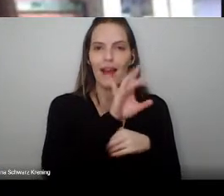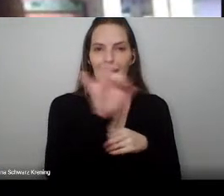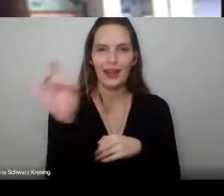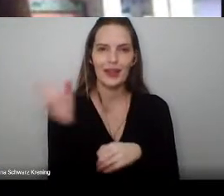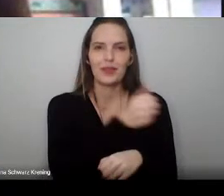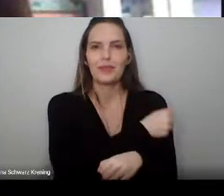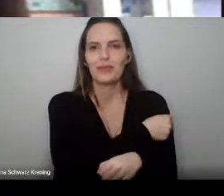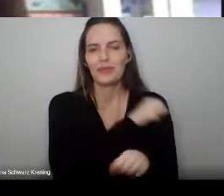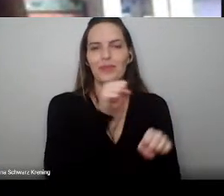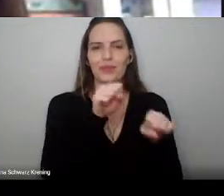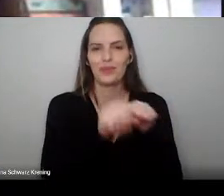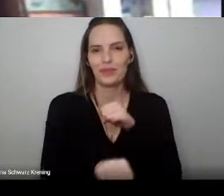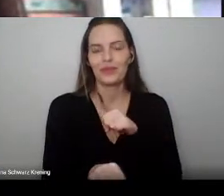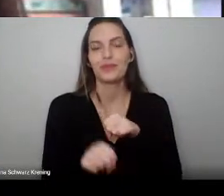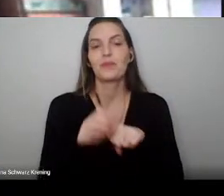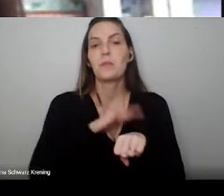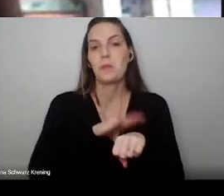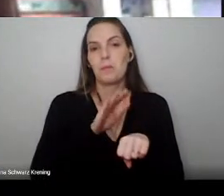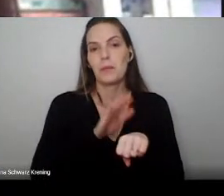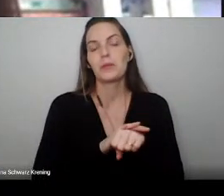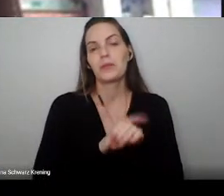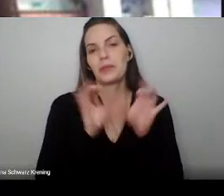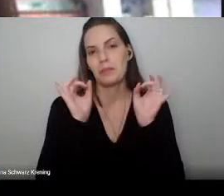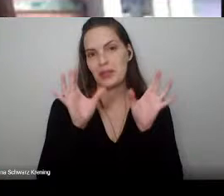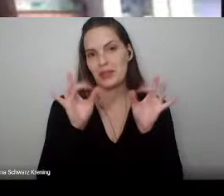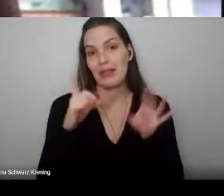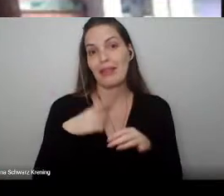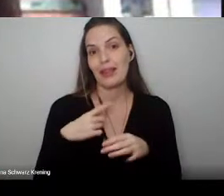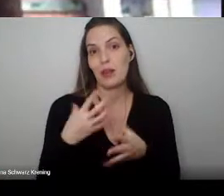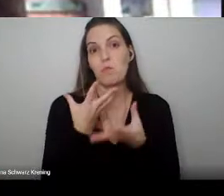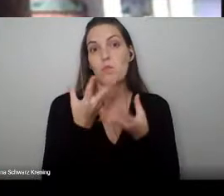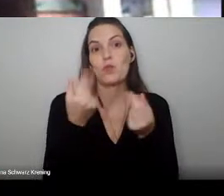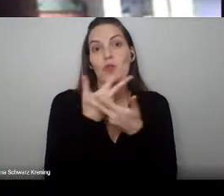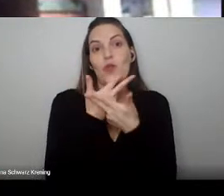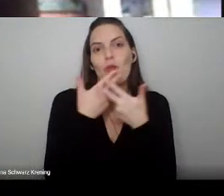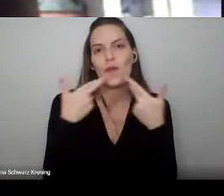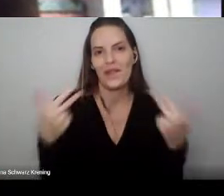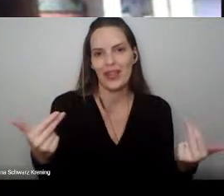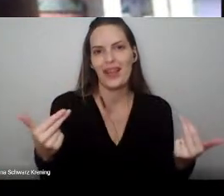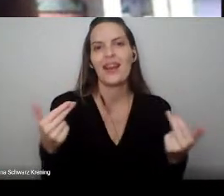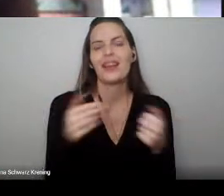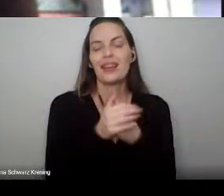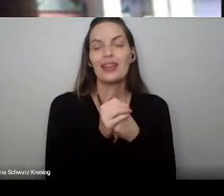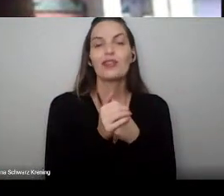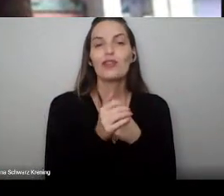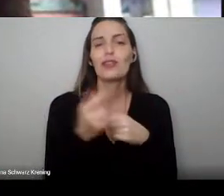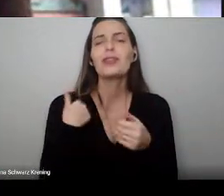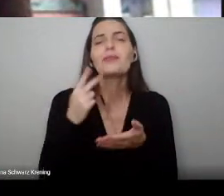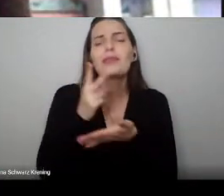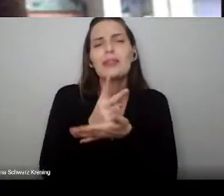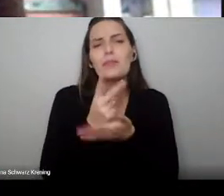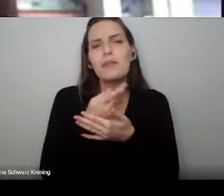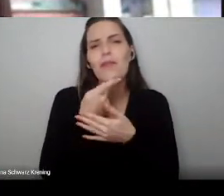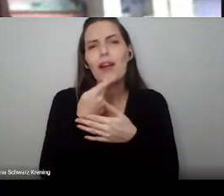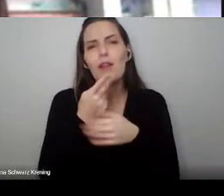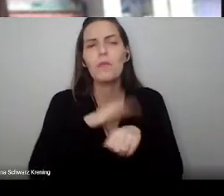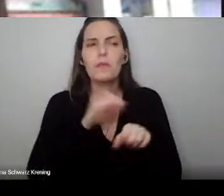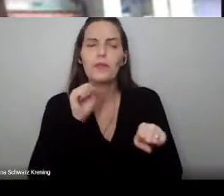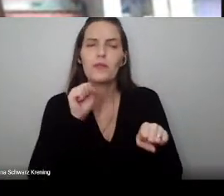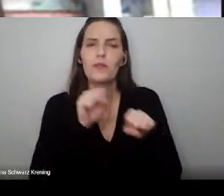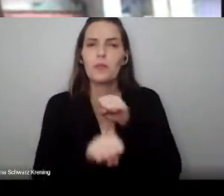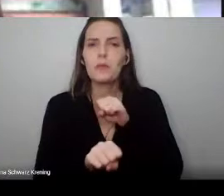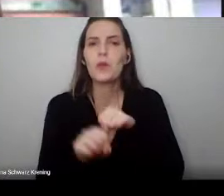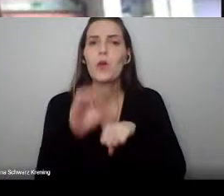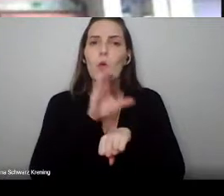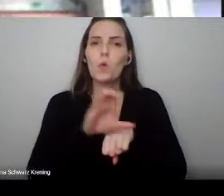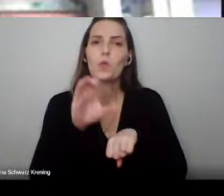o professor Rafael, tem muitas coisas novas, muitas novidades. Eu sempre digo assim, na formatura dos cursos que são pioneiros,